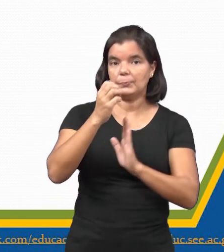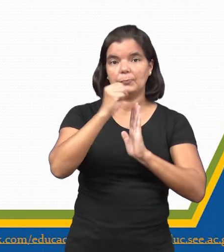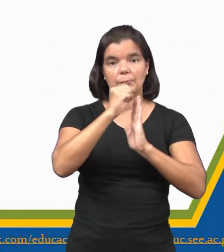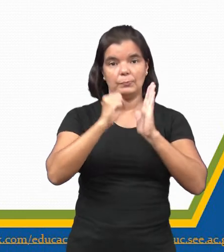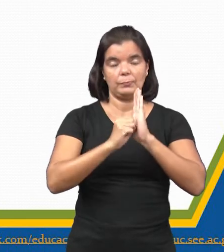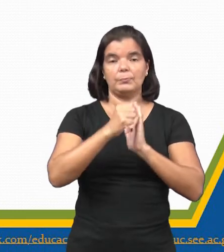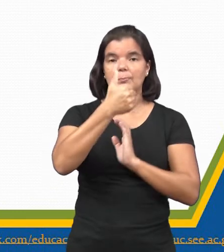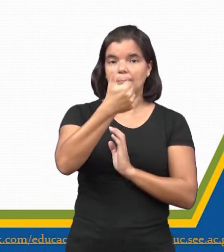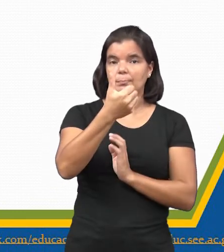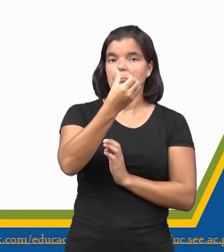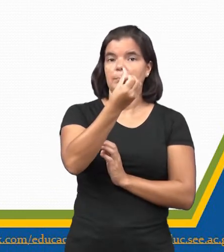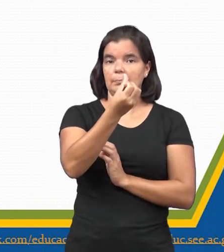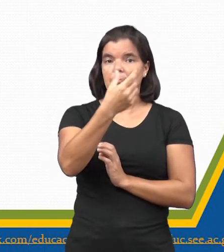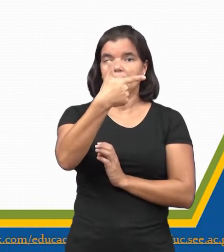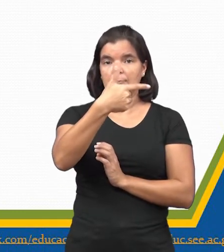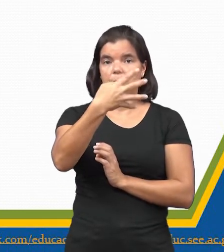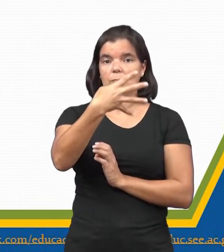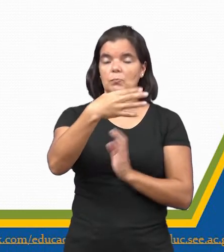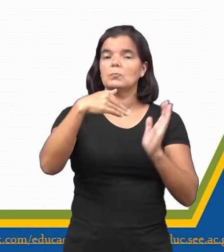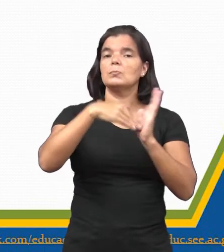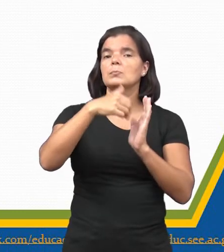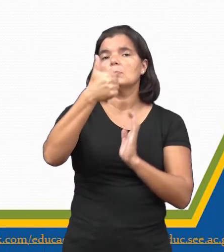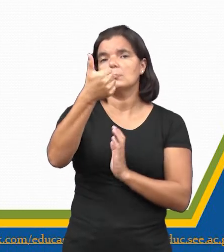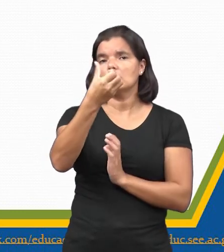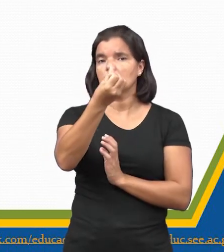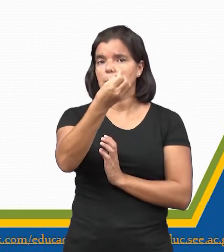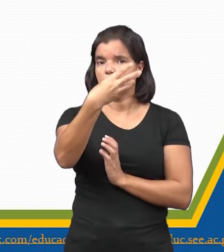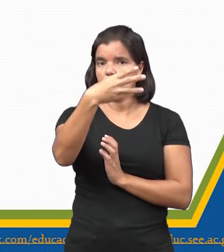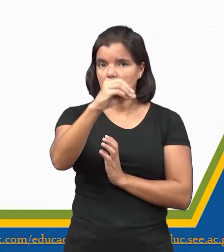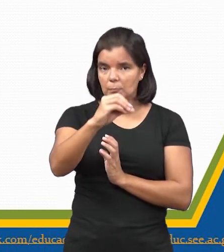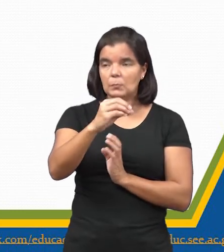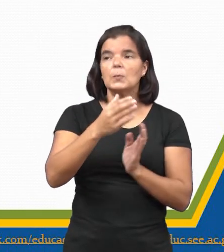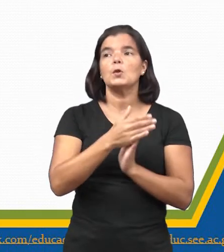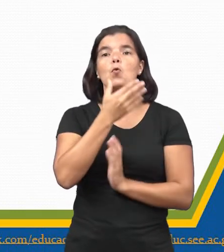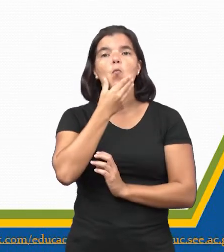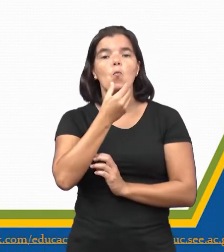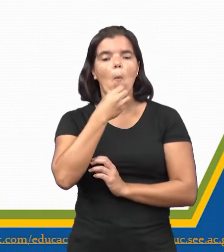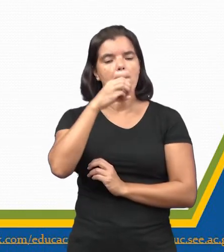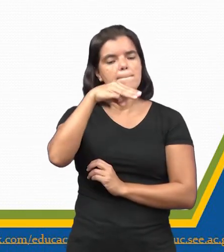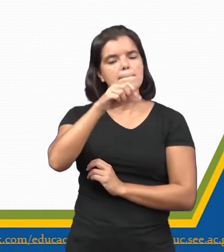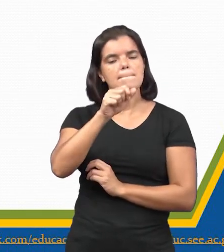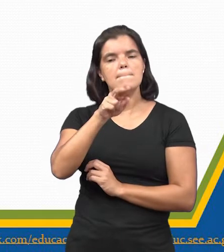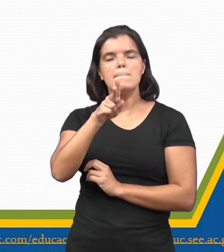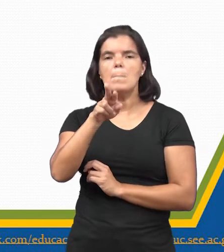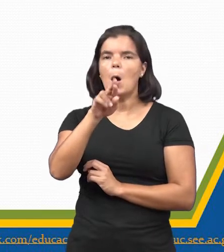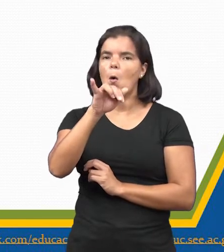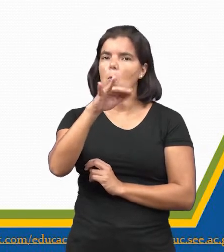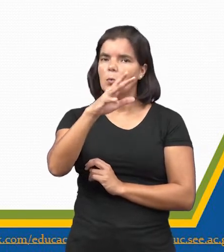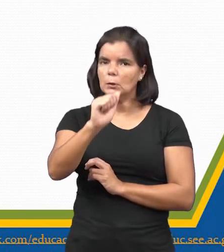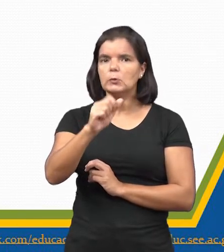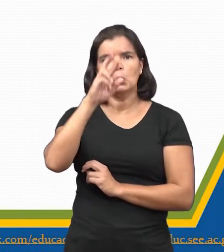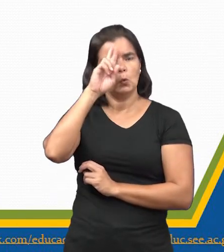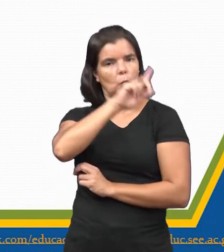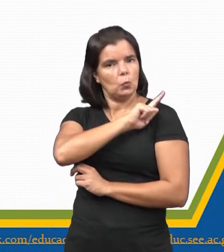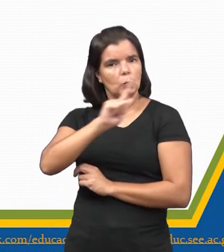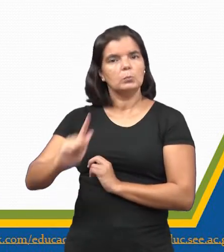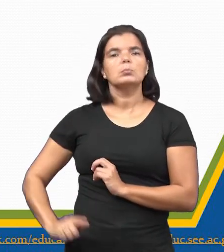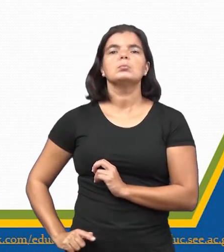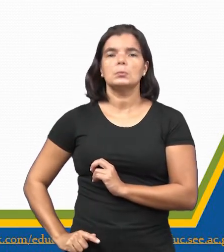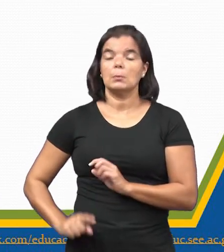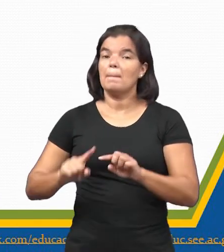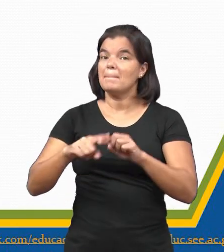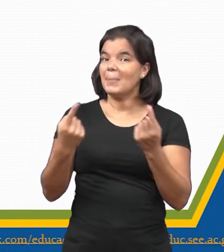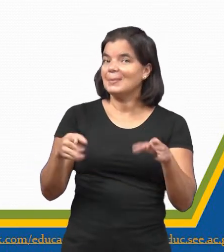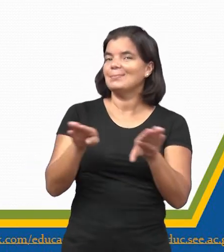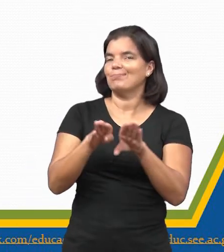1624 a 1630. E Maurício de Nassau, ele foi o governante dessa região, tá? Só que eles